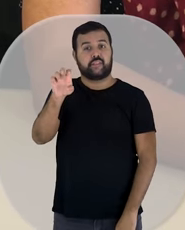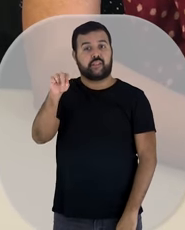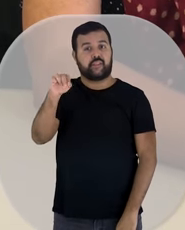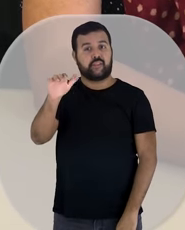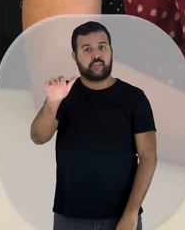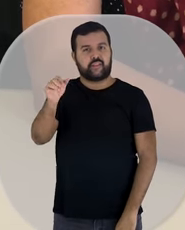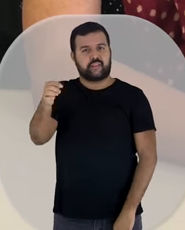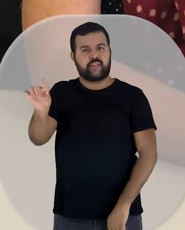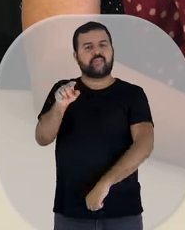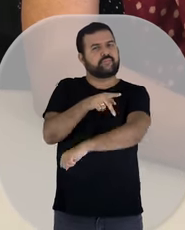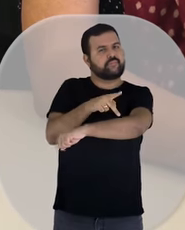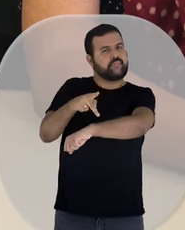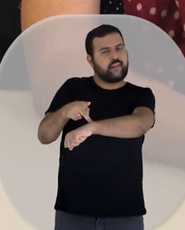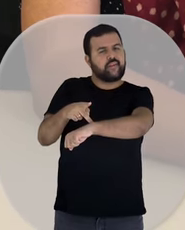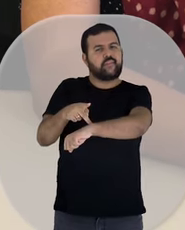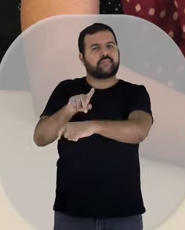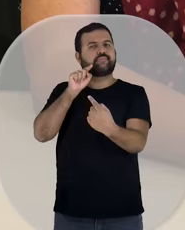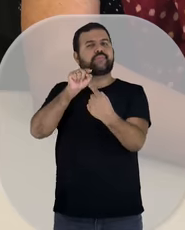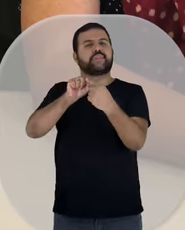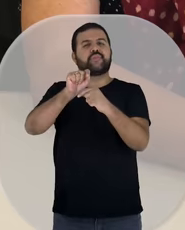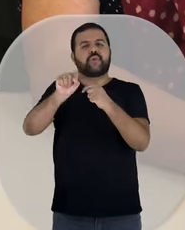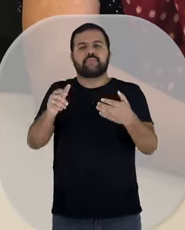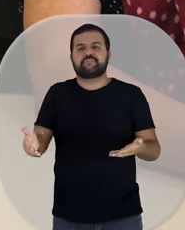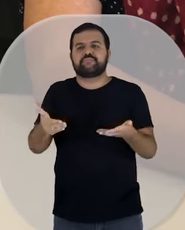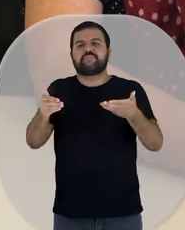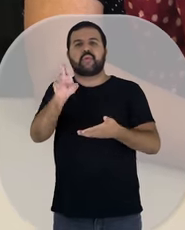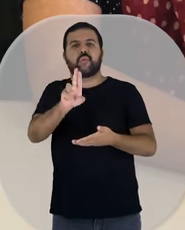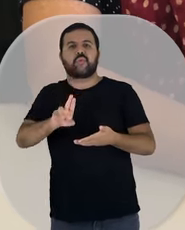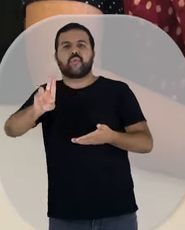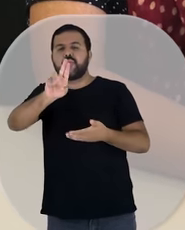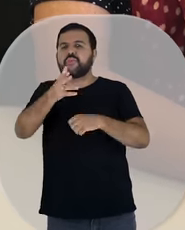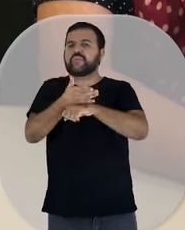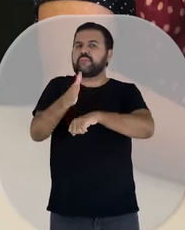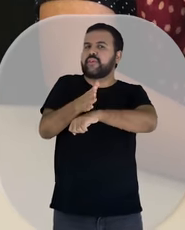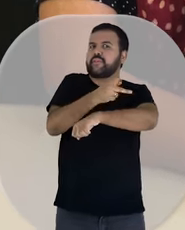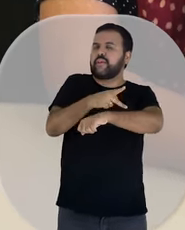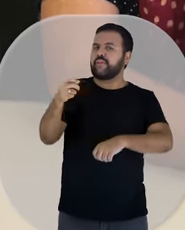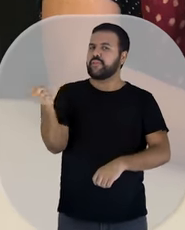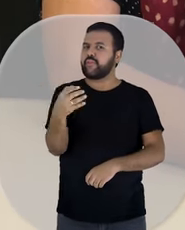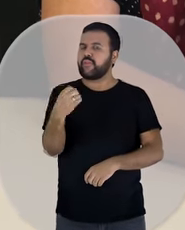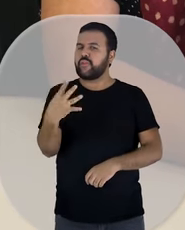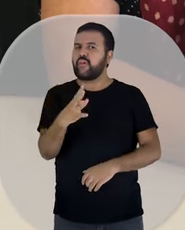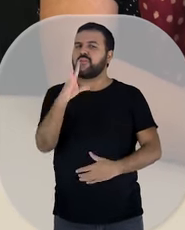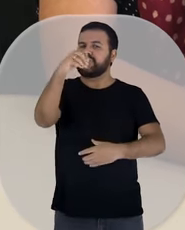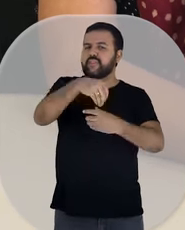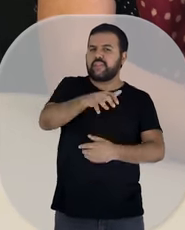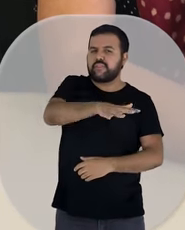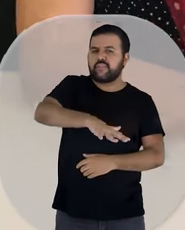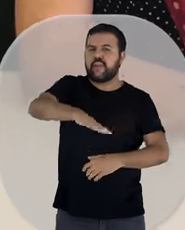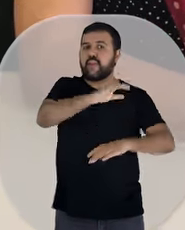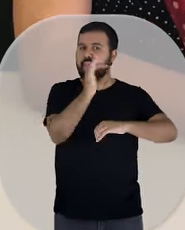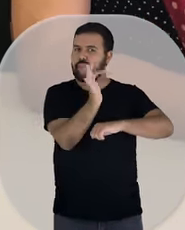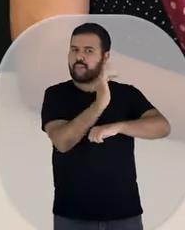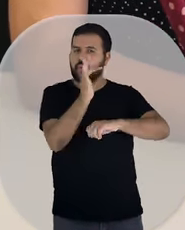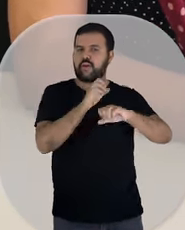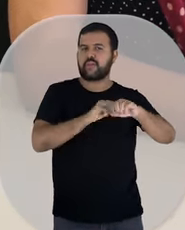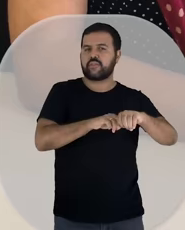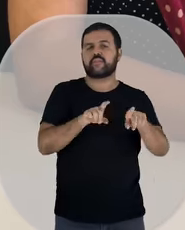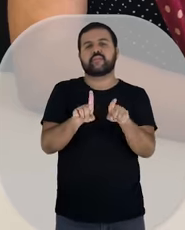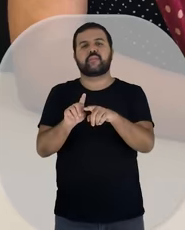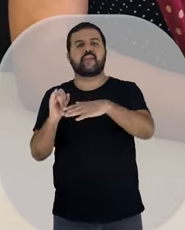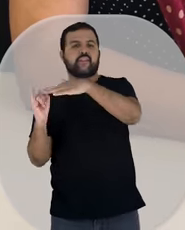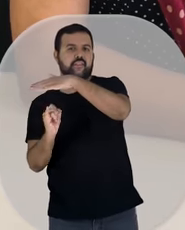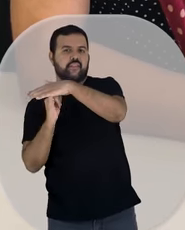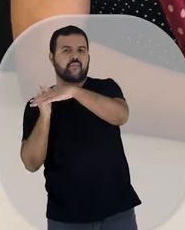inovadoras, tanto em espaços formais ou não formais de aprendizagem. A